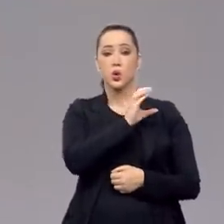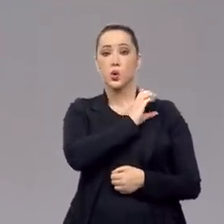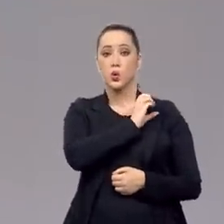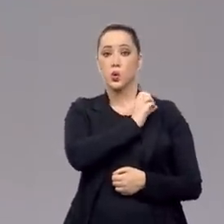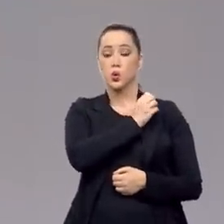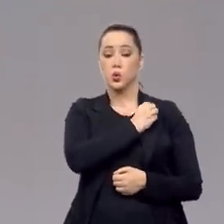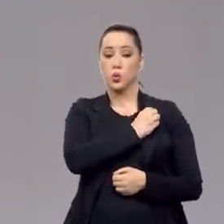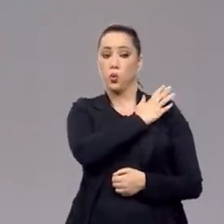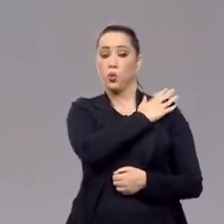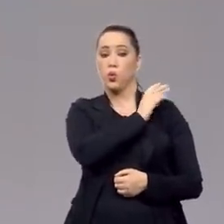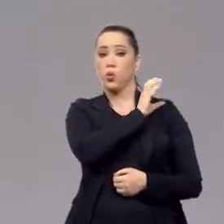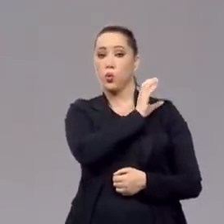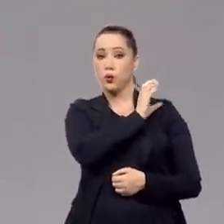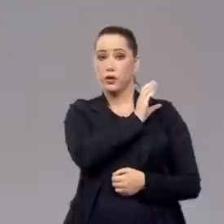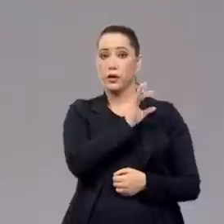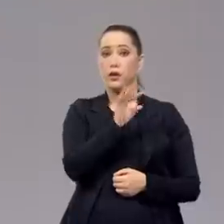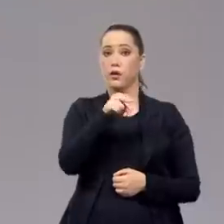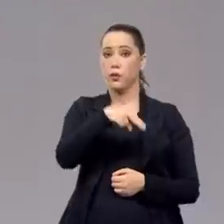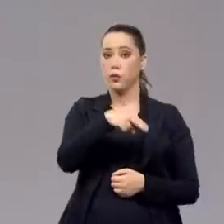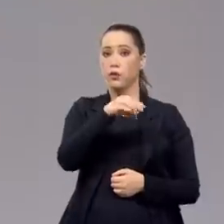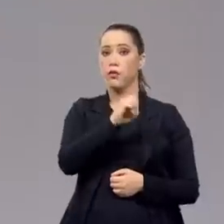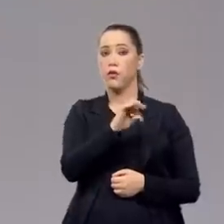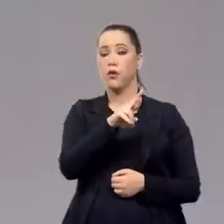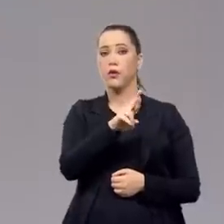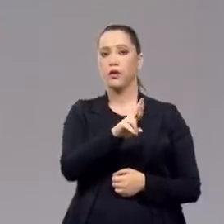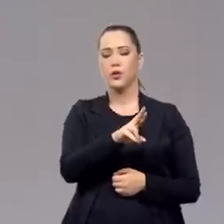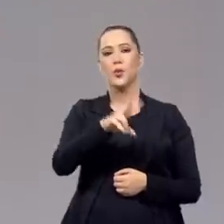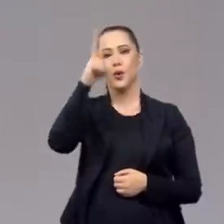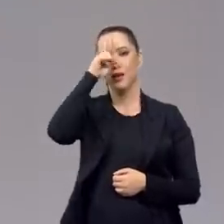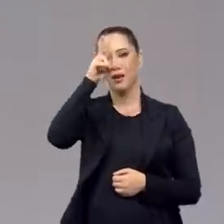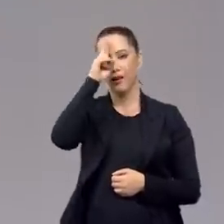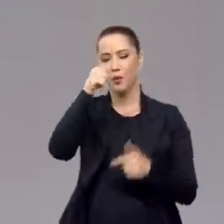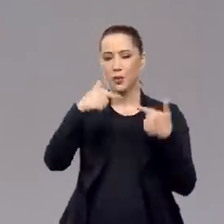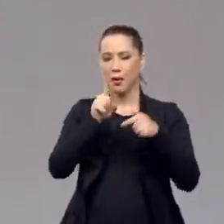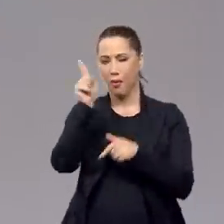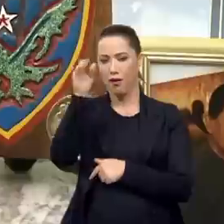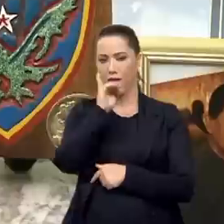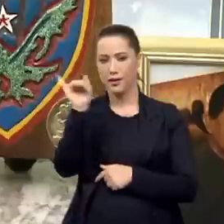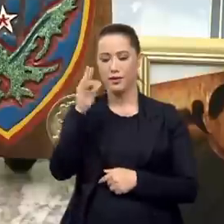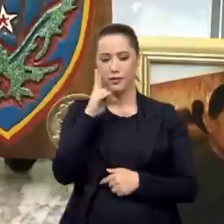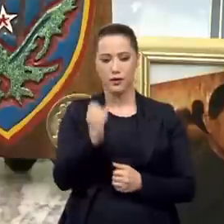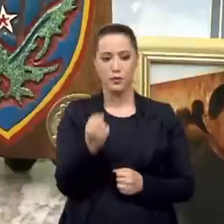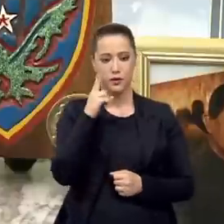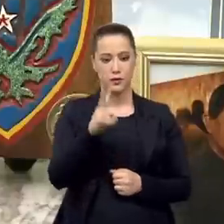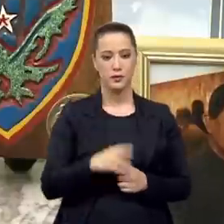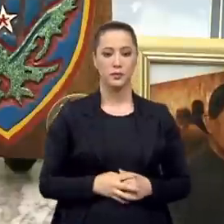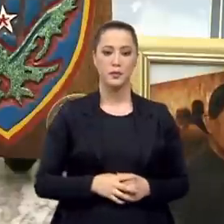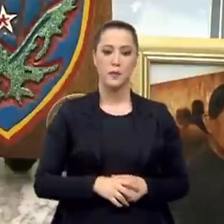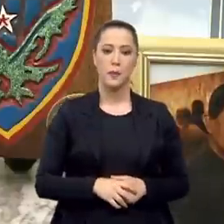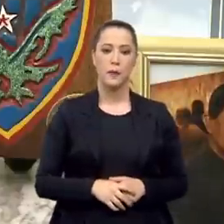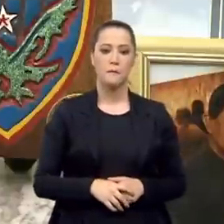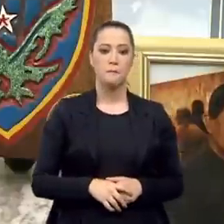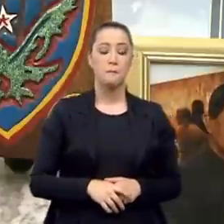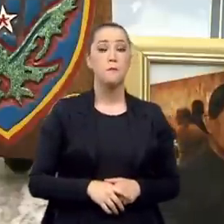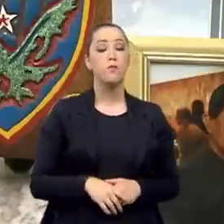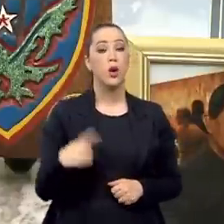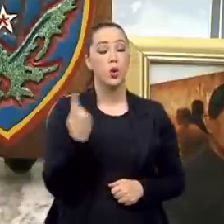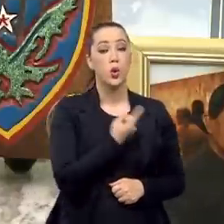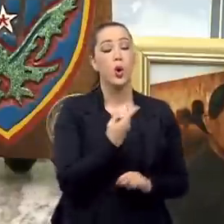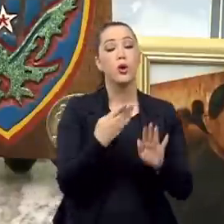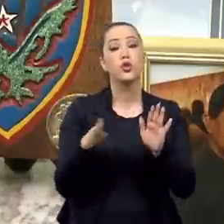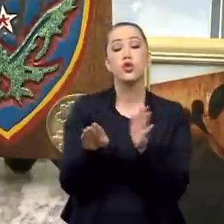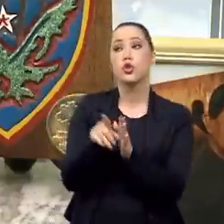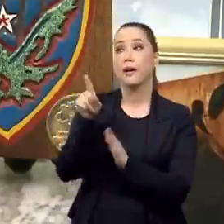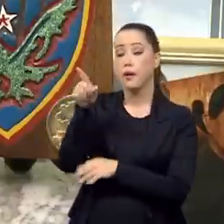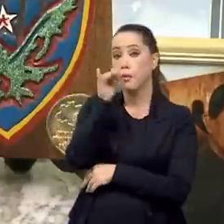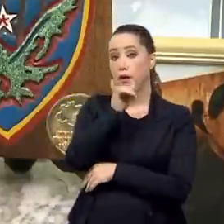da Silva, que até hoje relembra das missões na Itália. Vamos ver. Logo que chegamos à Itália,